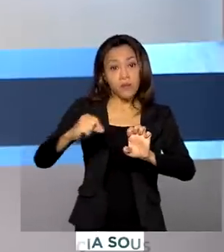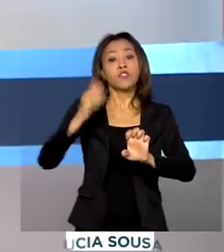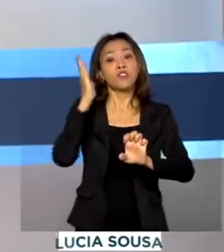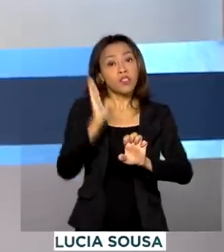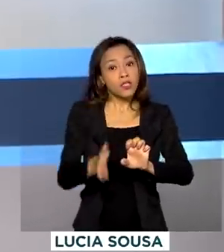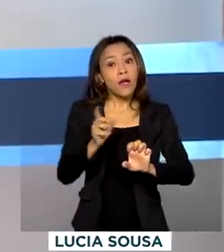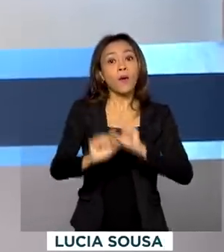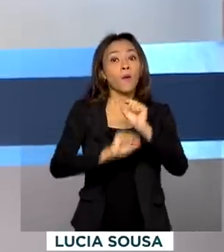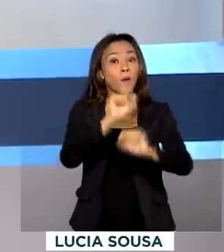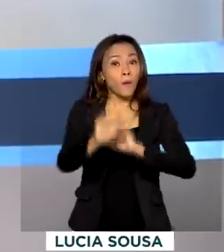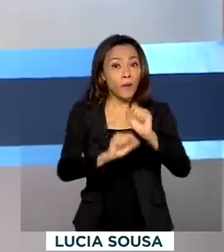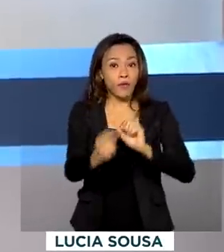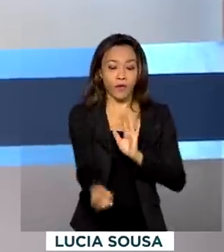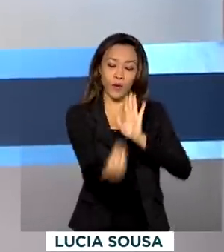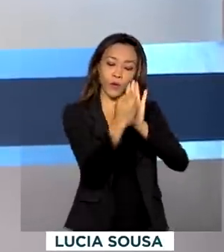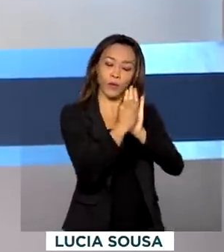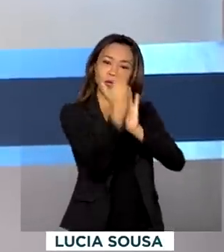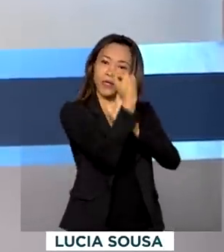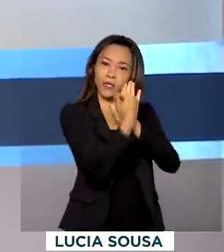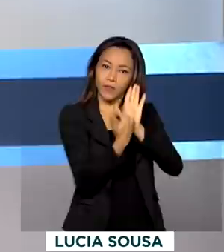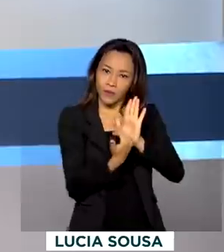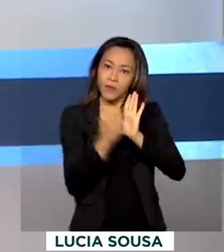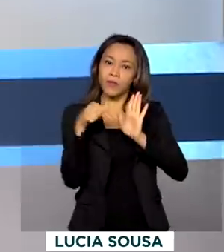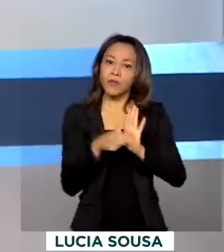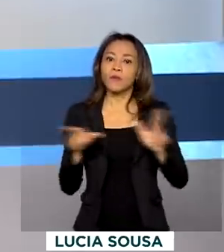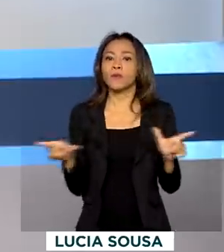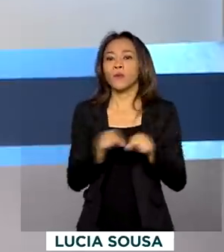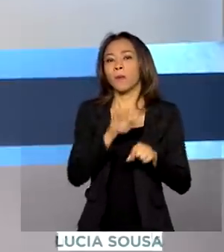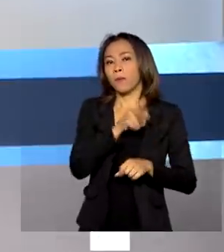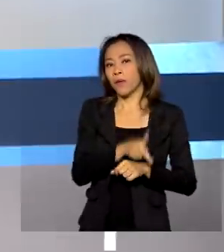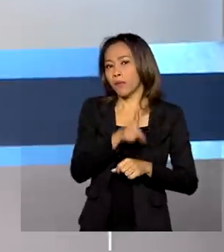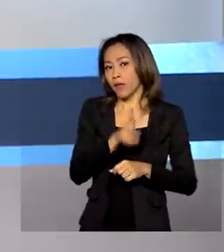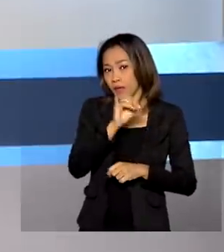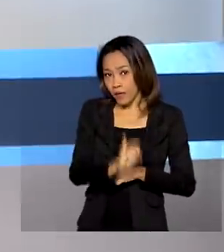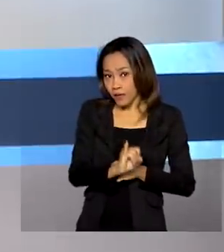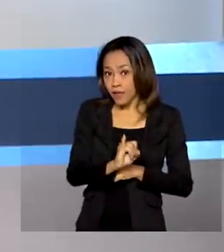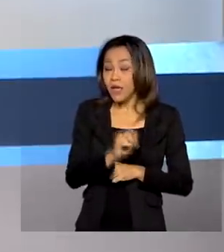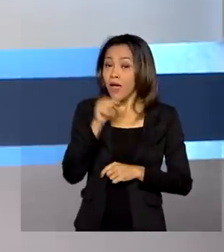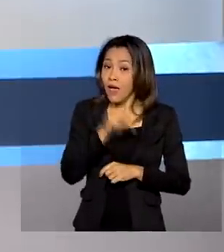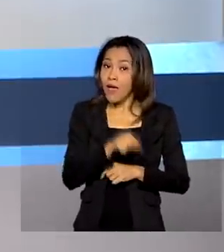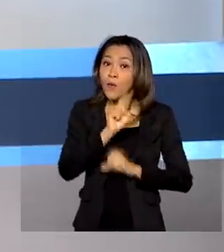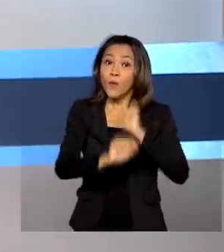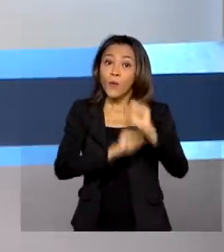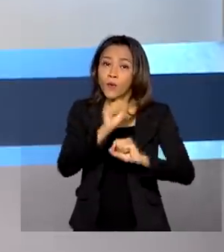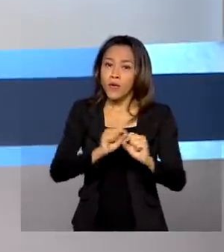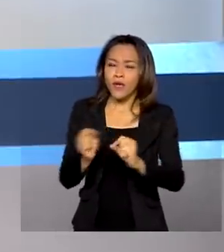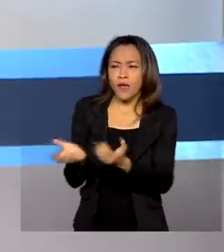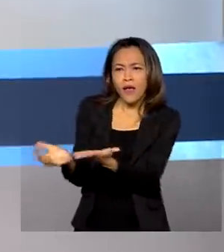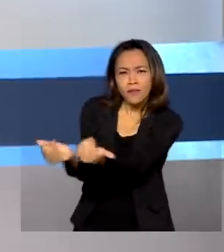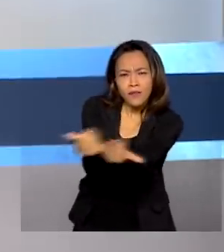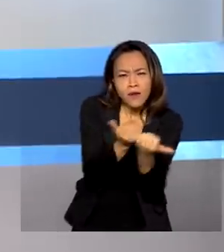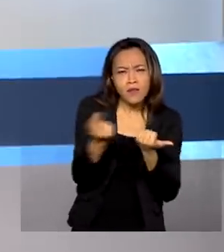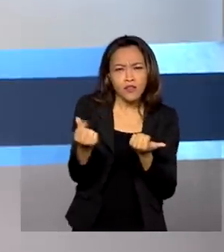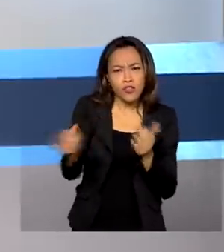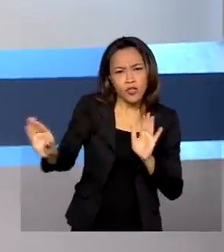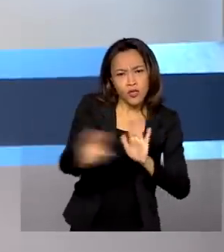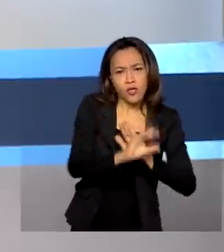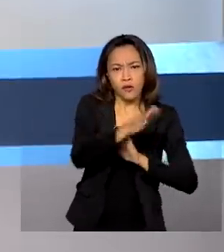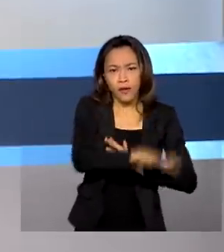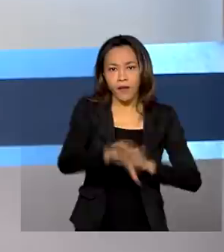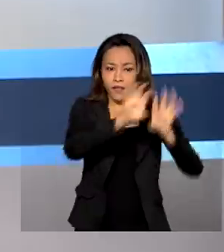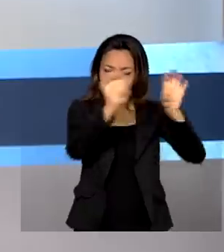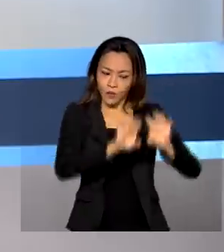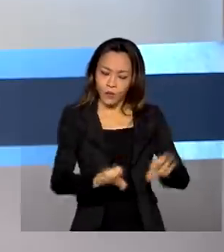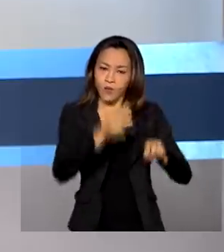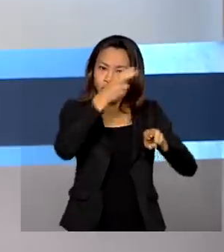incluídos no programa de parcerias de investimentos, o PPI. A medida é uma forma de atrair mais recursos para a infraestrutura, como